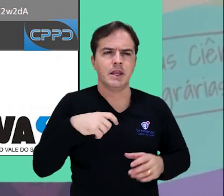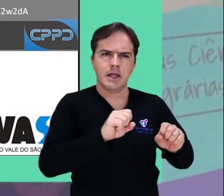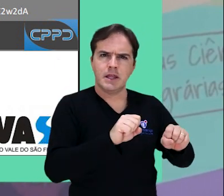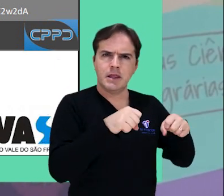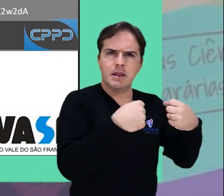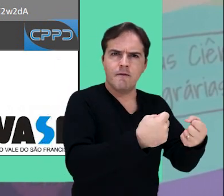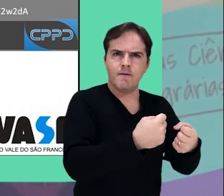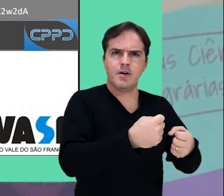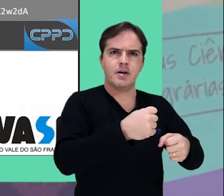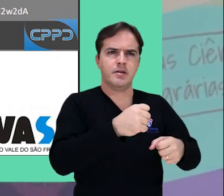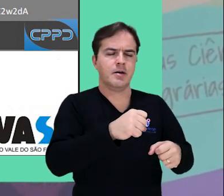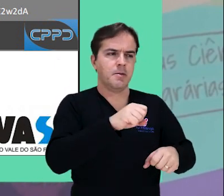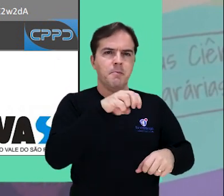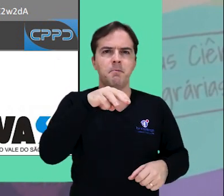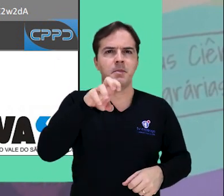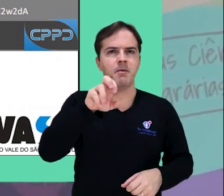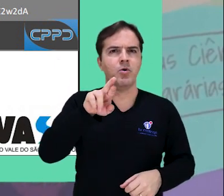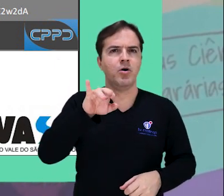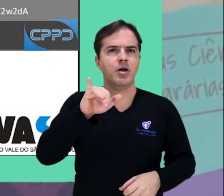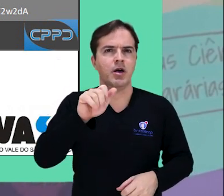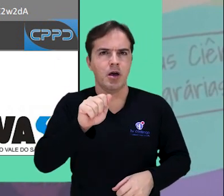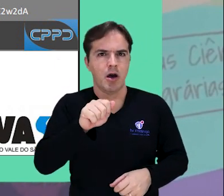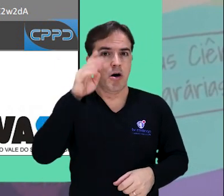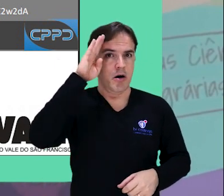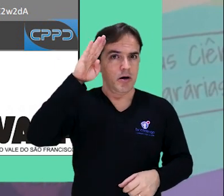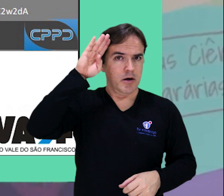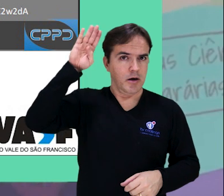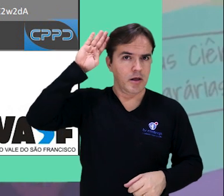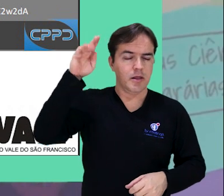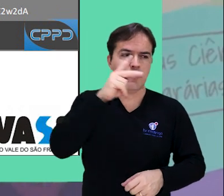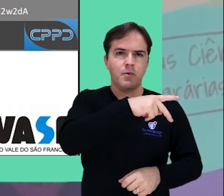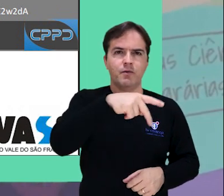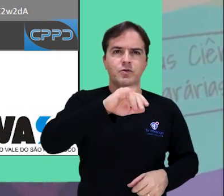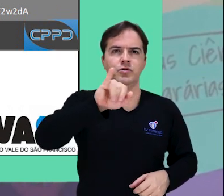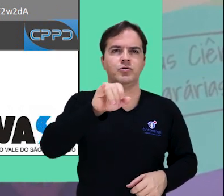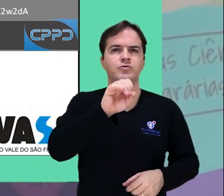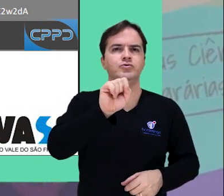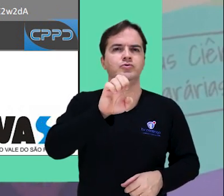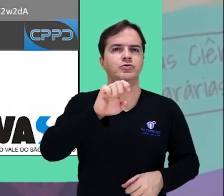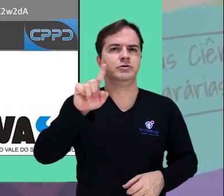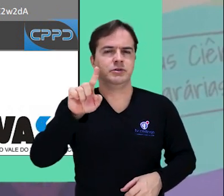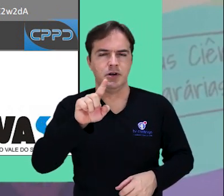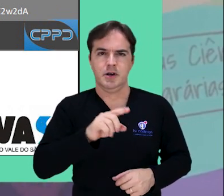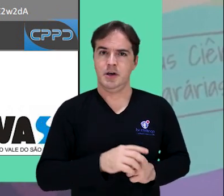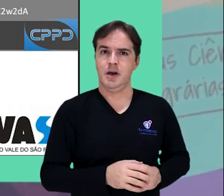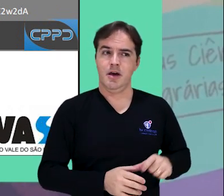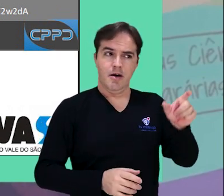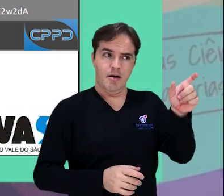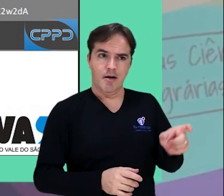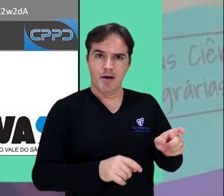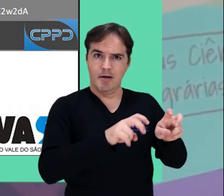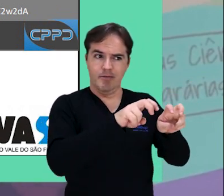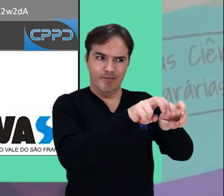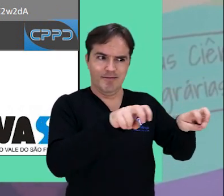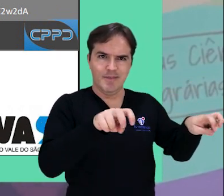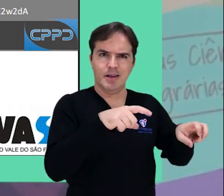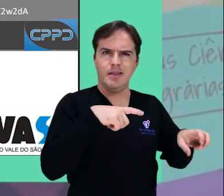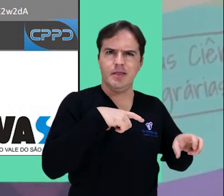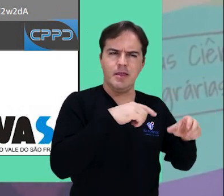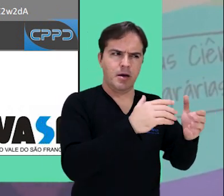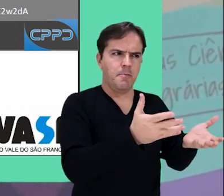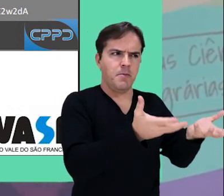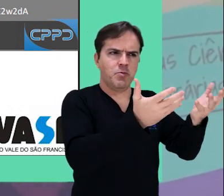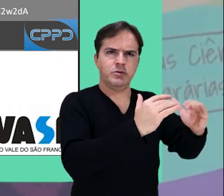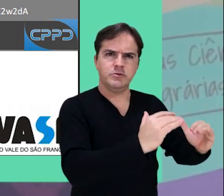Acadêmico do professor José Alessandro Bezerra da Silva. A banca é para promoção à classe de professor titular